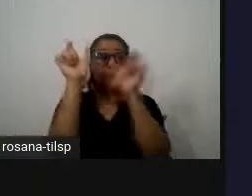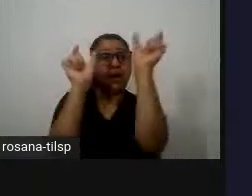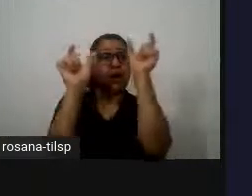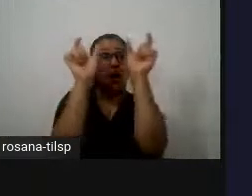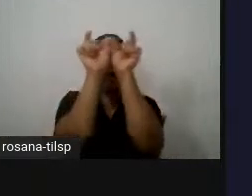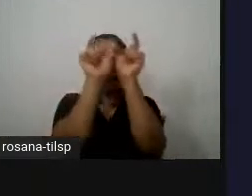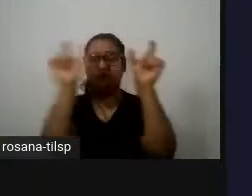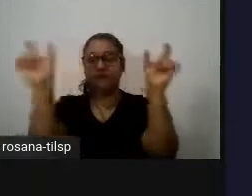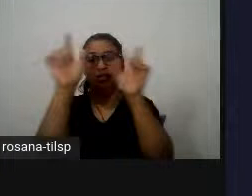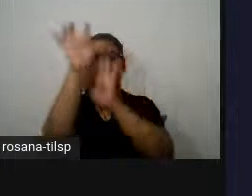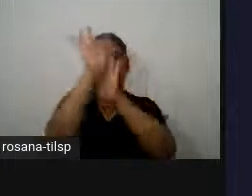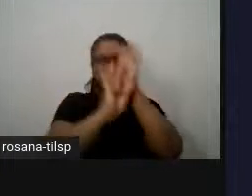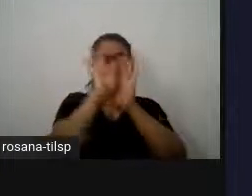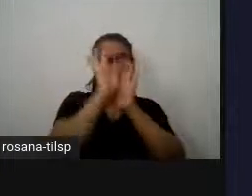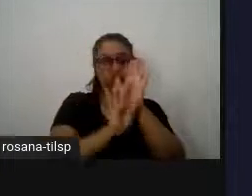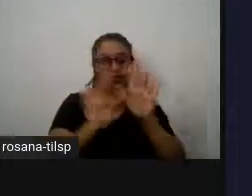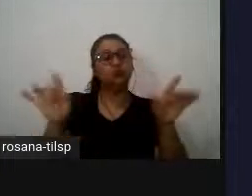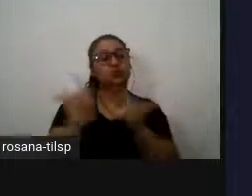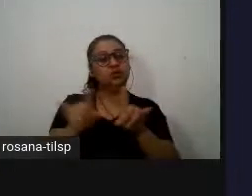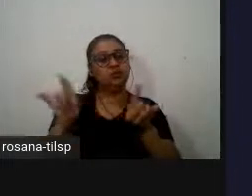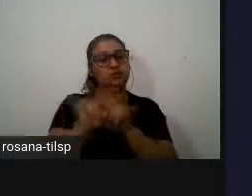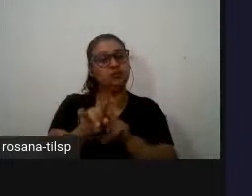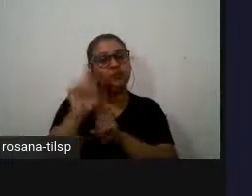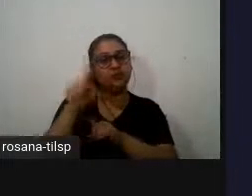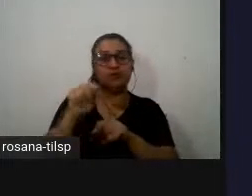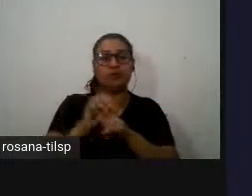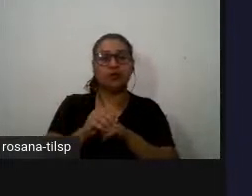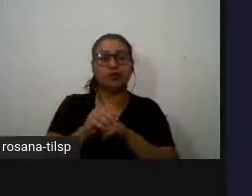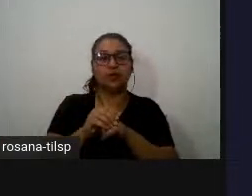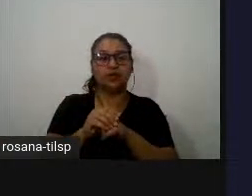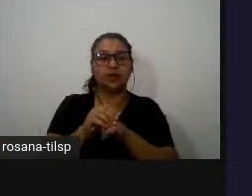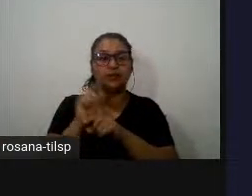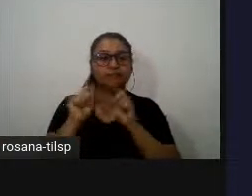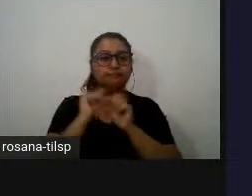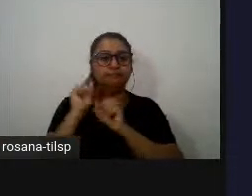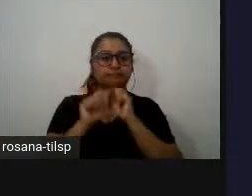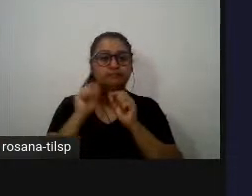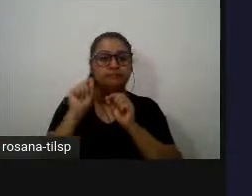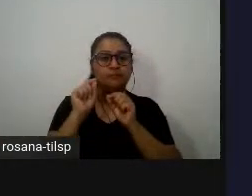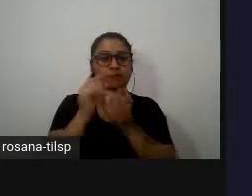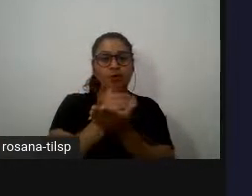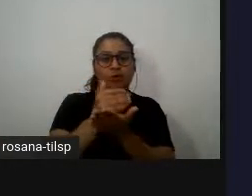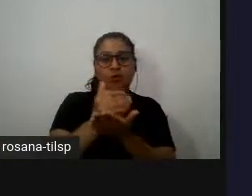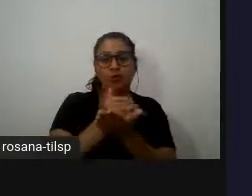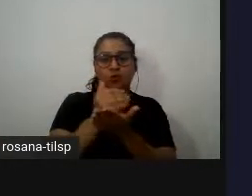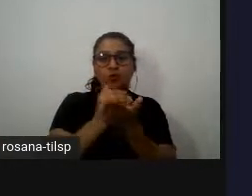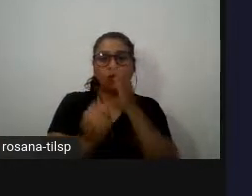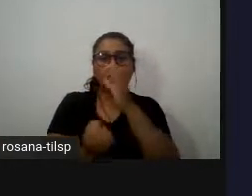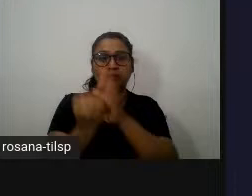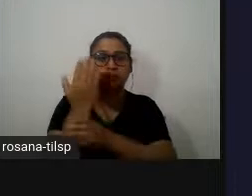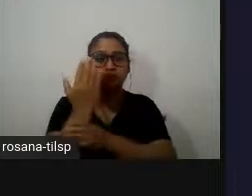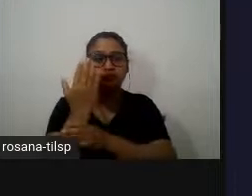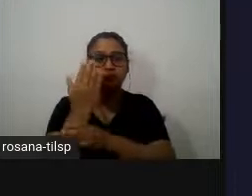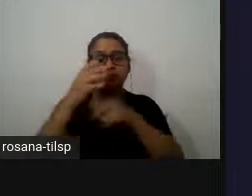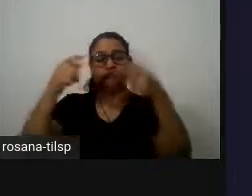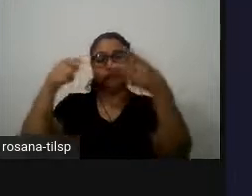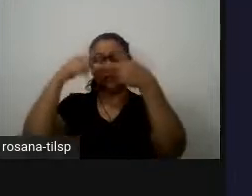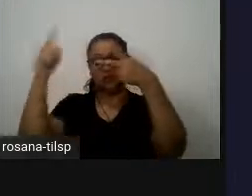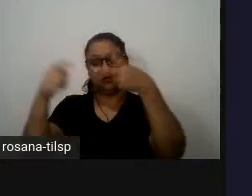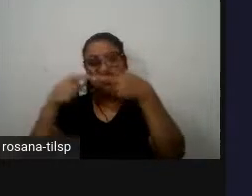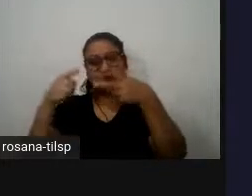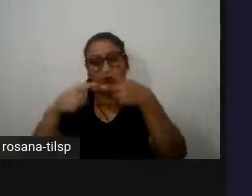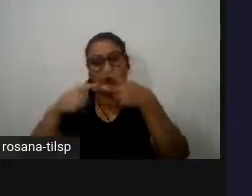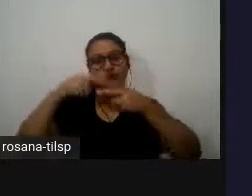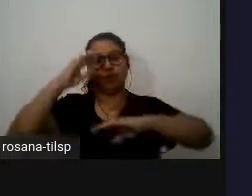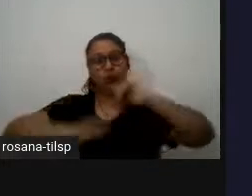textos que é esta questão de partir do pressuposto segundo o qual a construção do